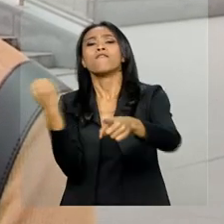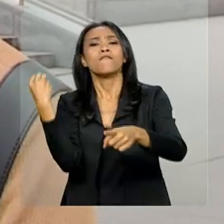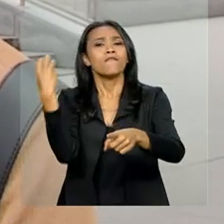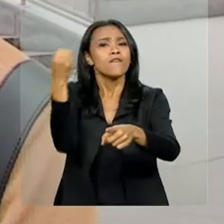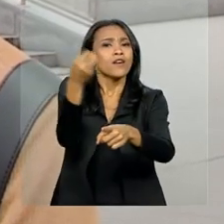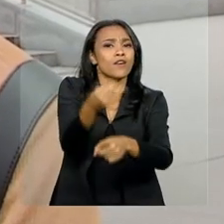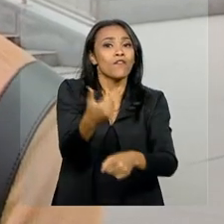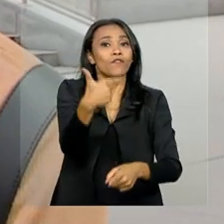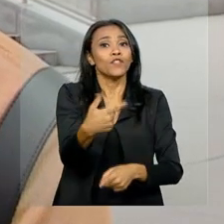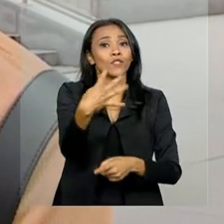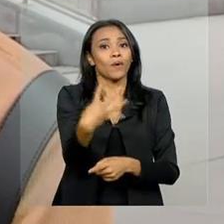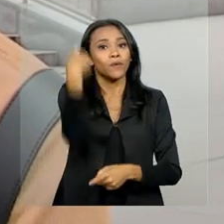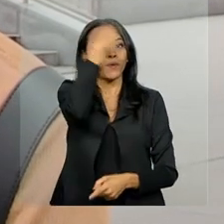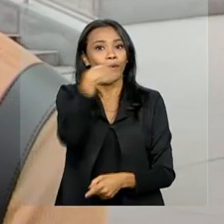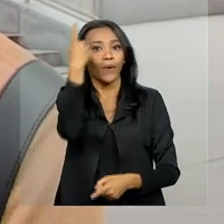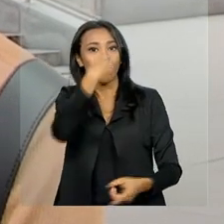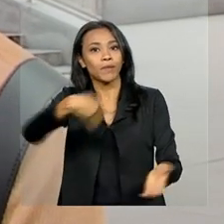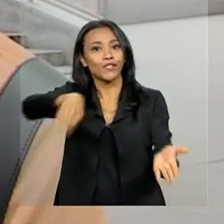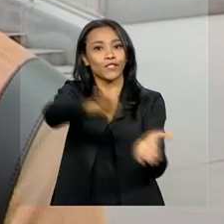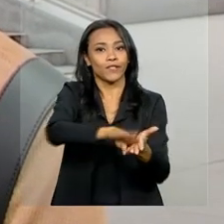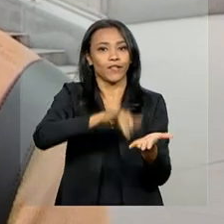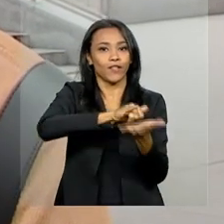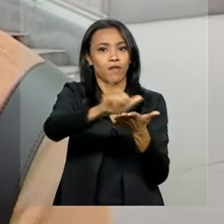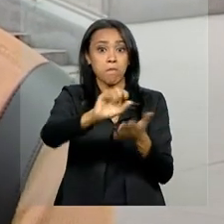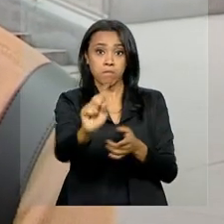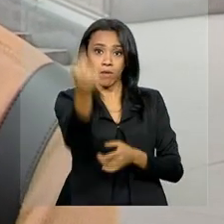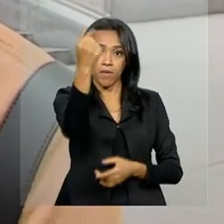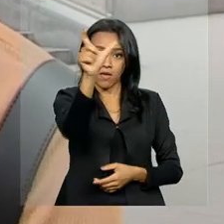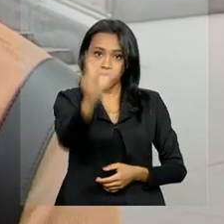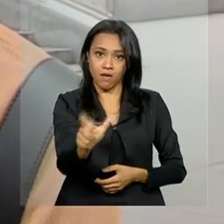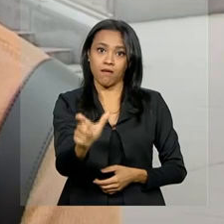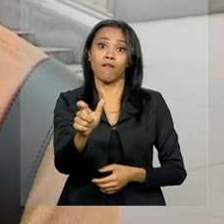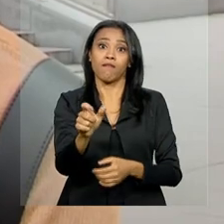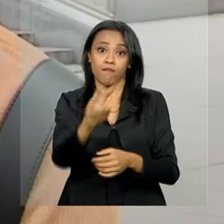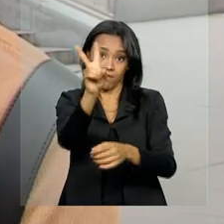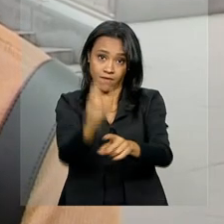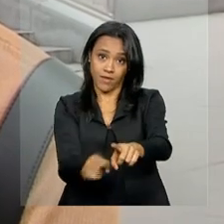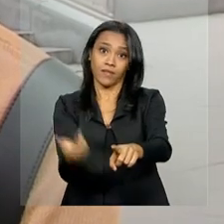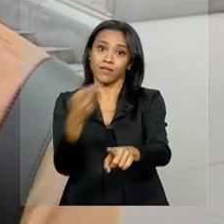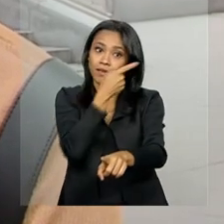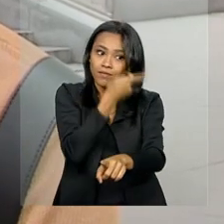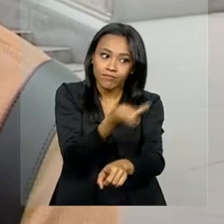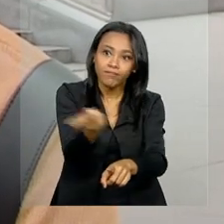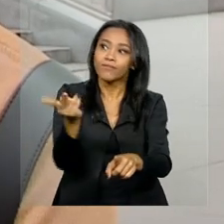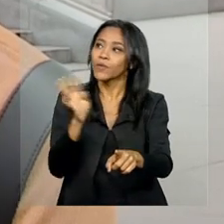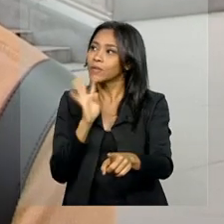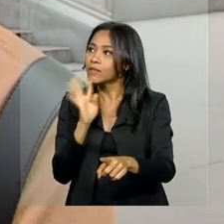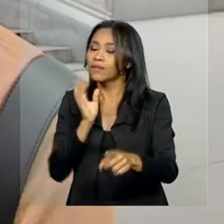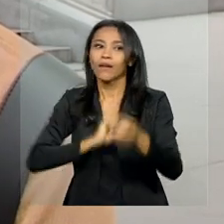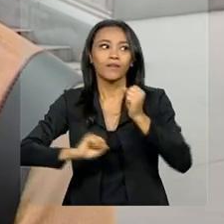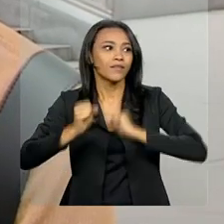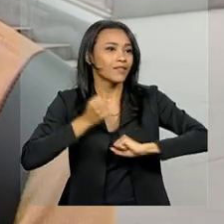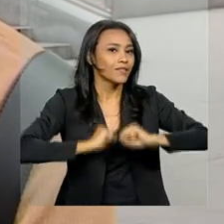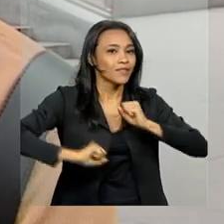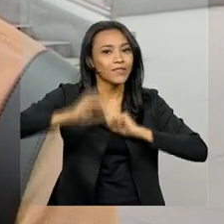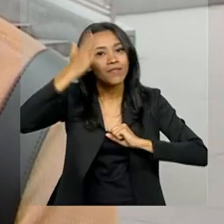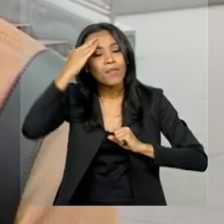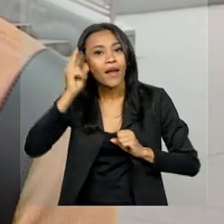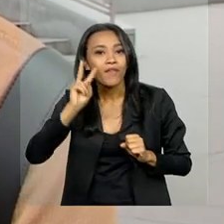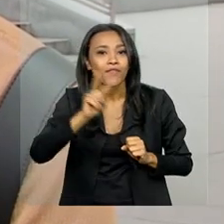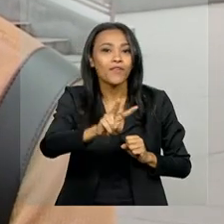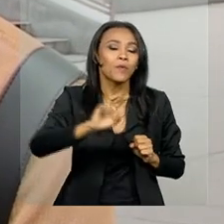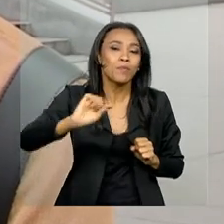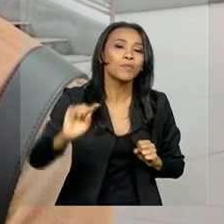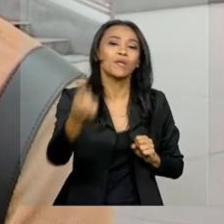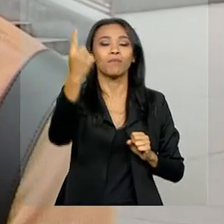horas até chegar a Nova Iorque. É a primeira vez que ele está aqui para a Assembleia Geral. E diz que está ansioso para ver o primeiro